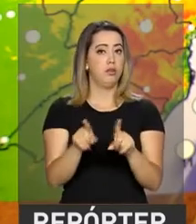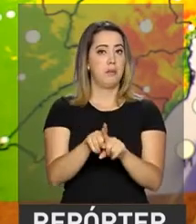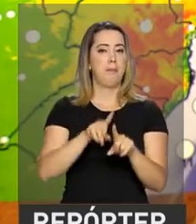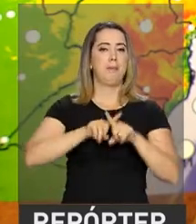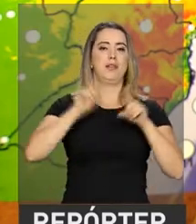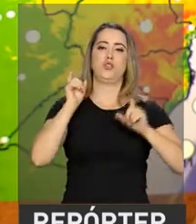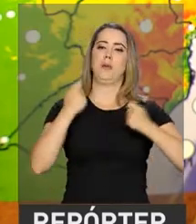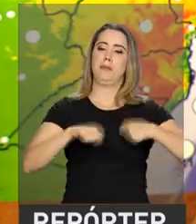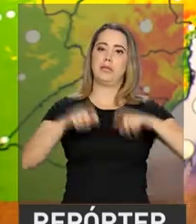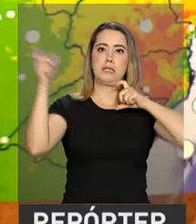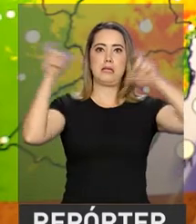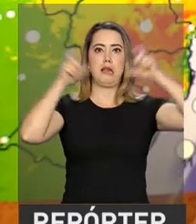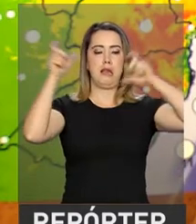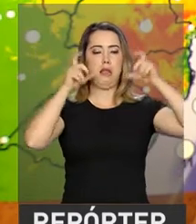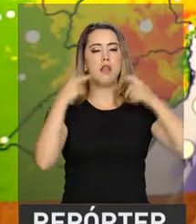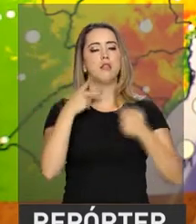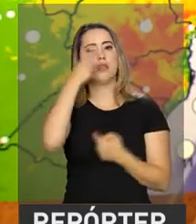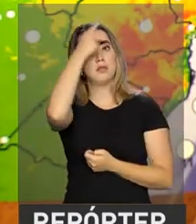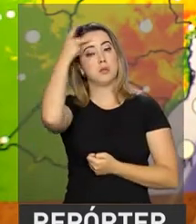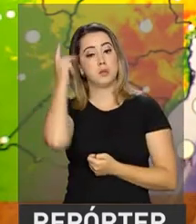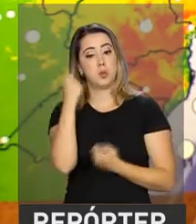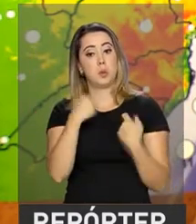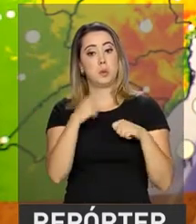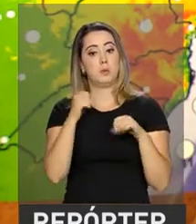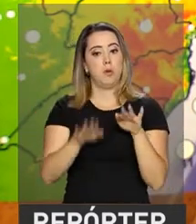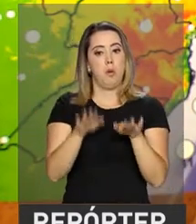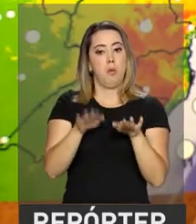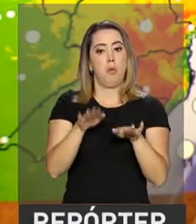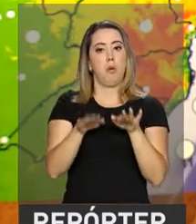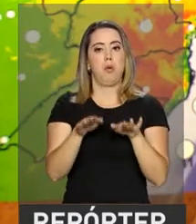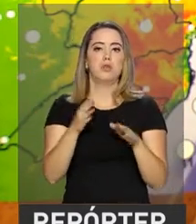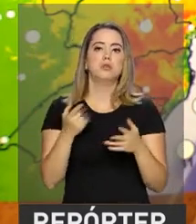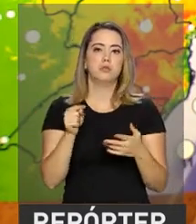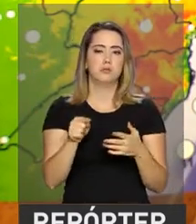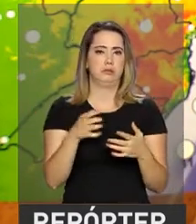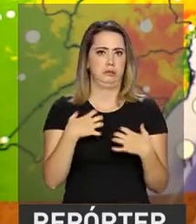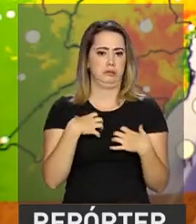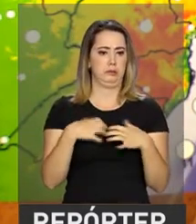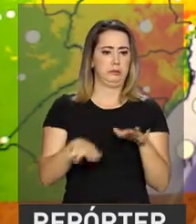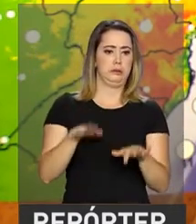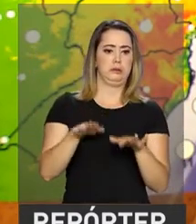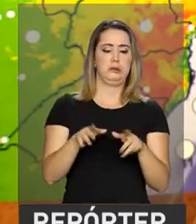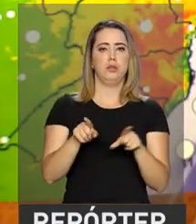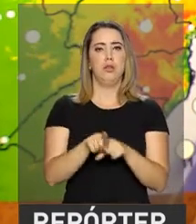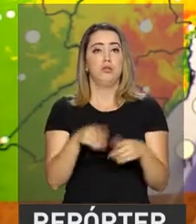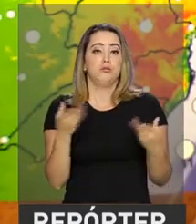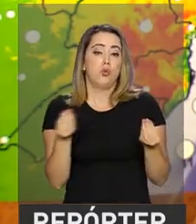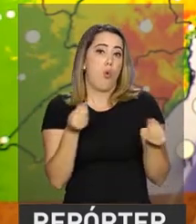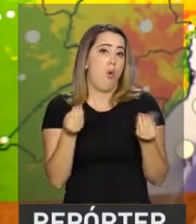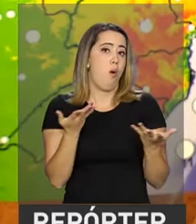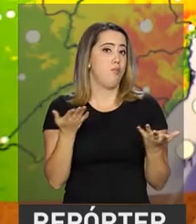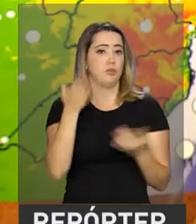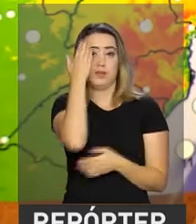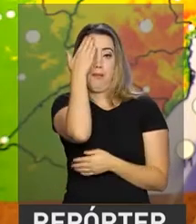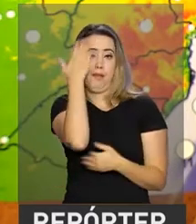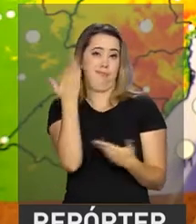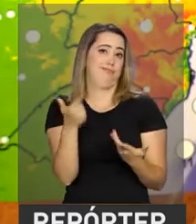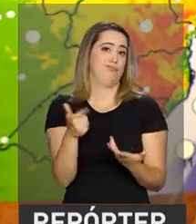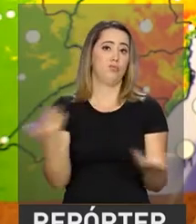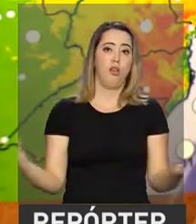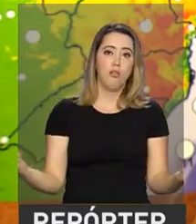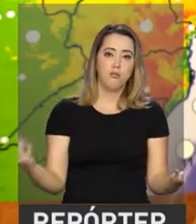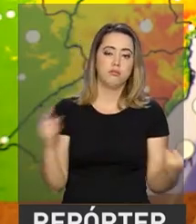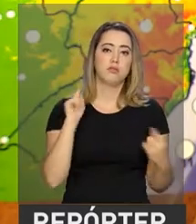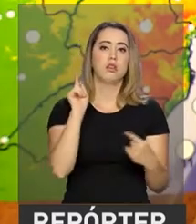alerta que a população pode ter tremores de menor magnitude. E como a gente não tem condições de prever, a importância